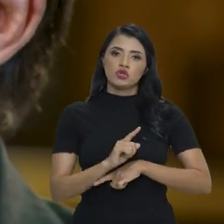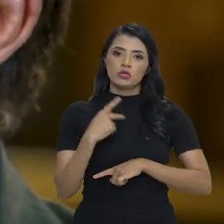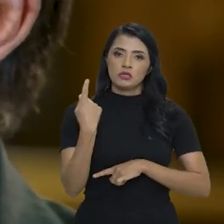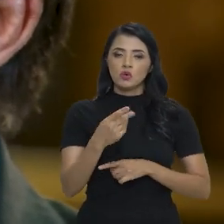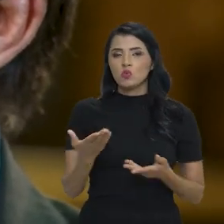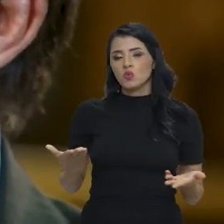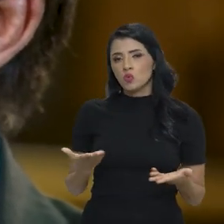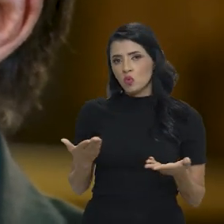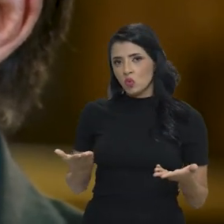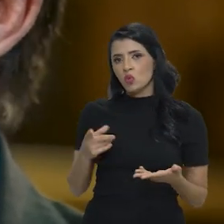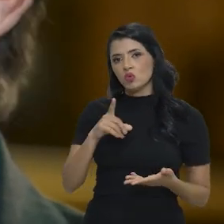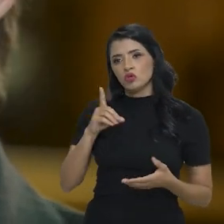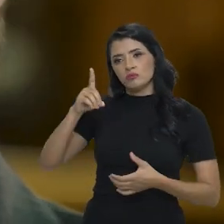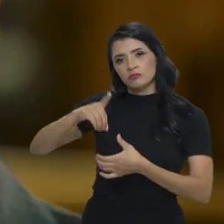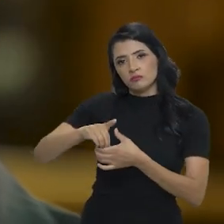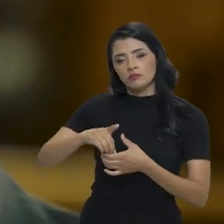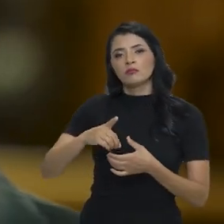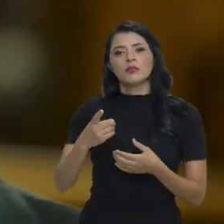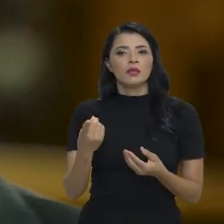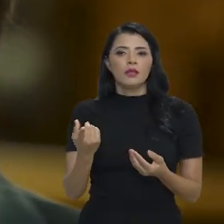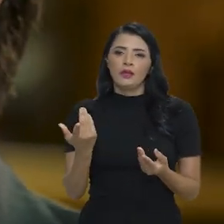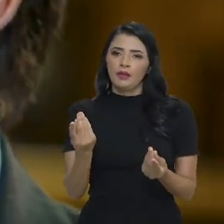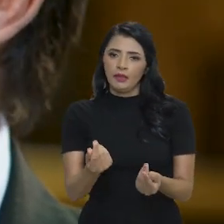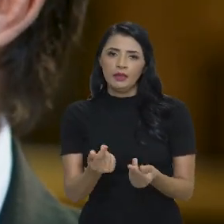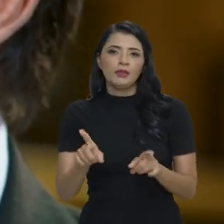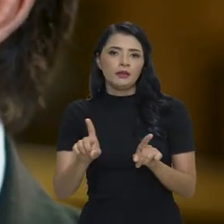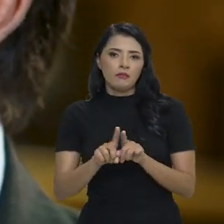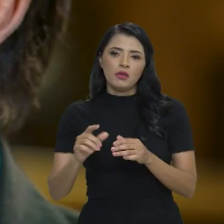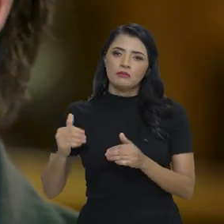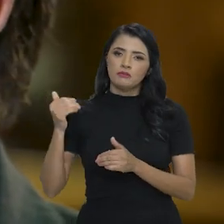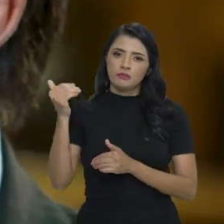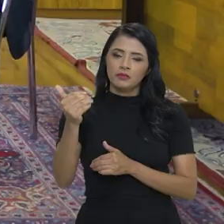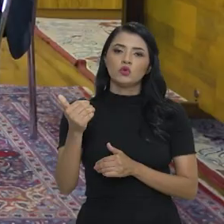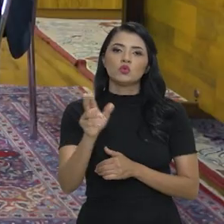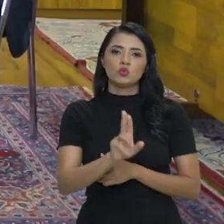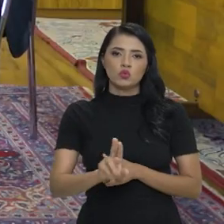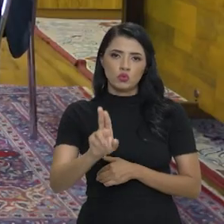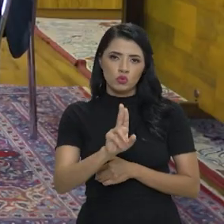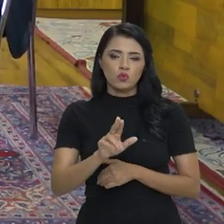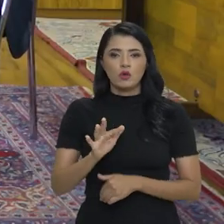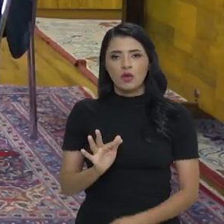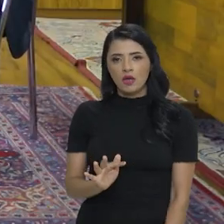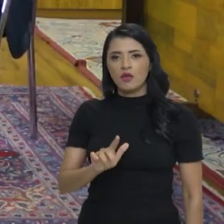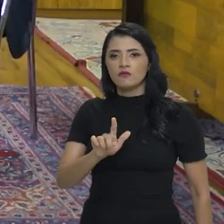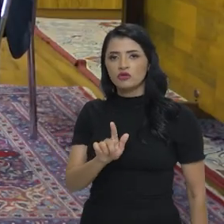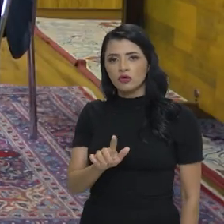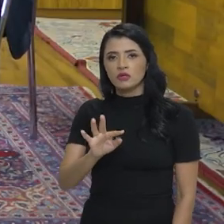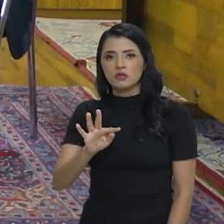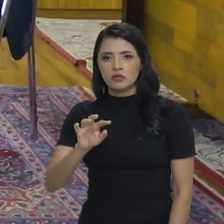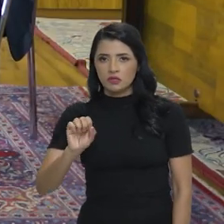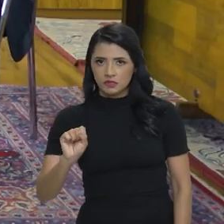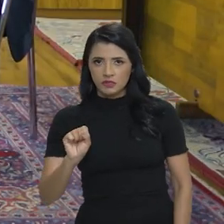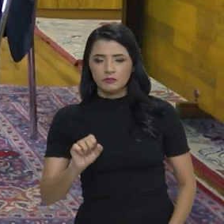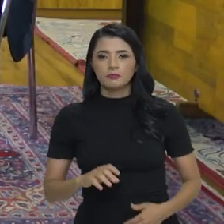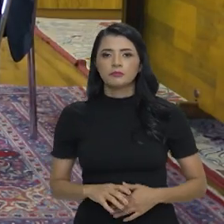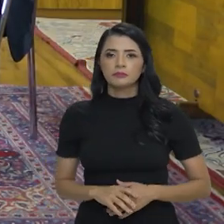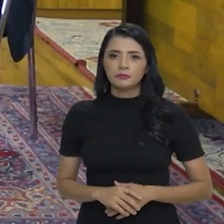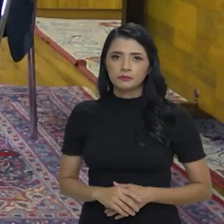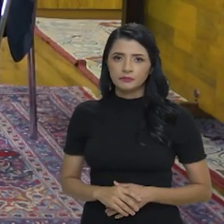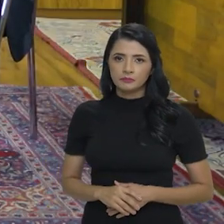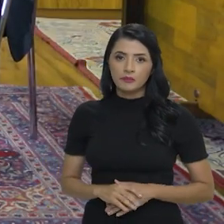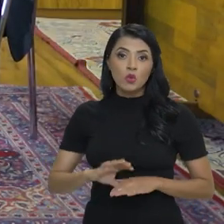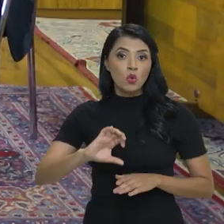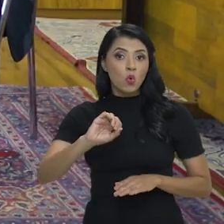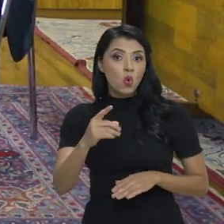custa a gestão do fundo hoje do que vai custar a gestão do fundo a partir da implementação do FGTS